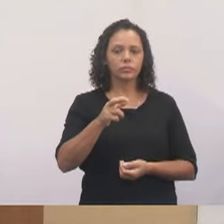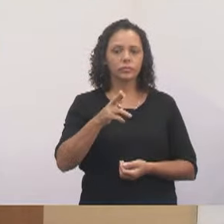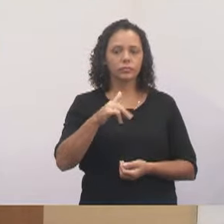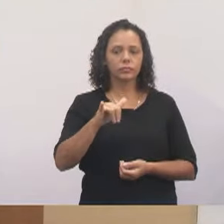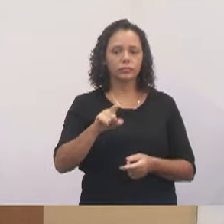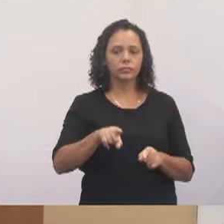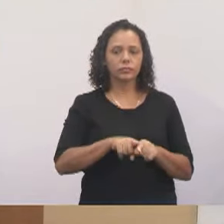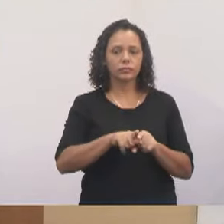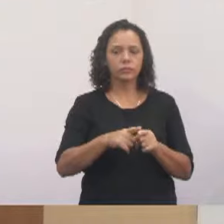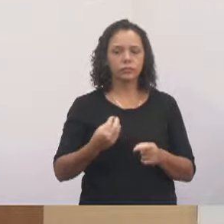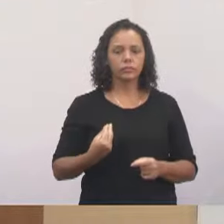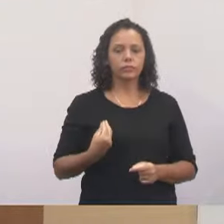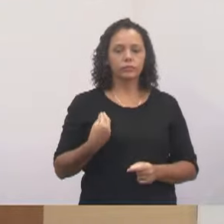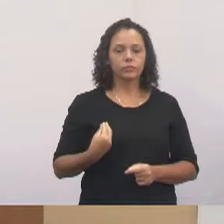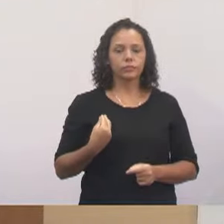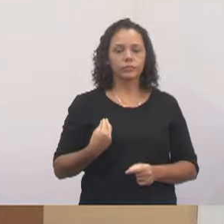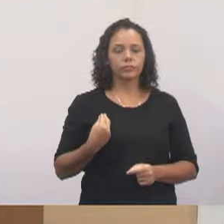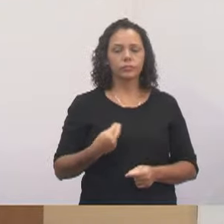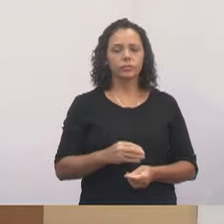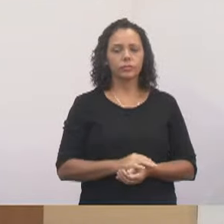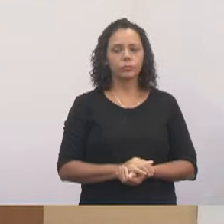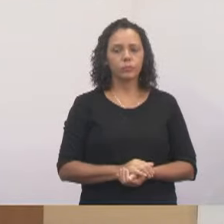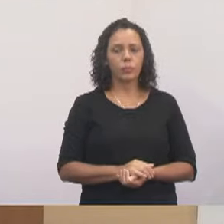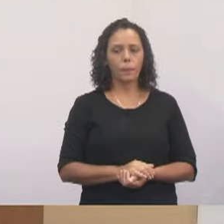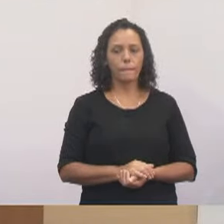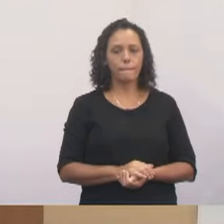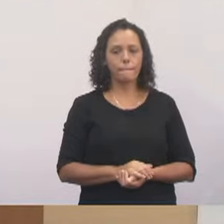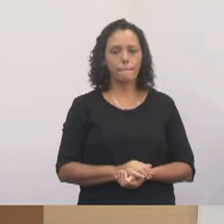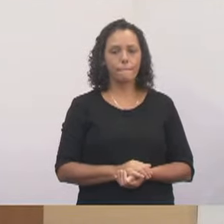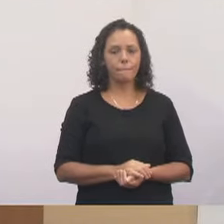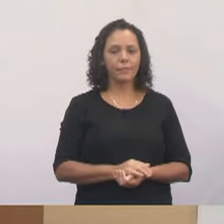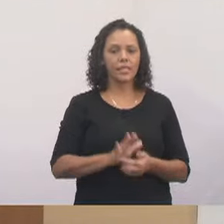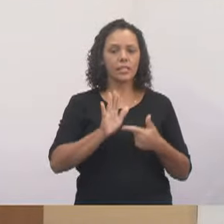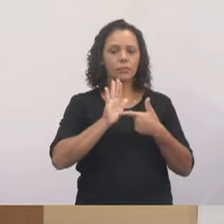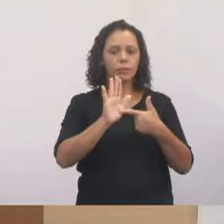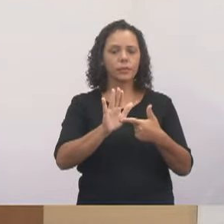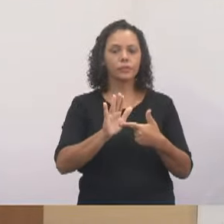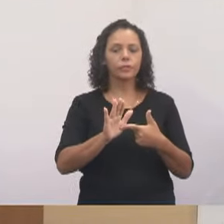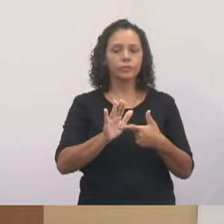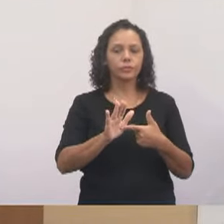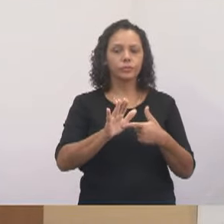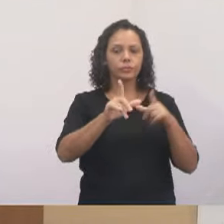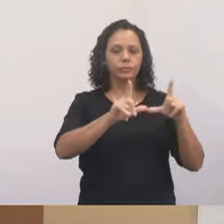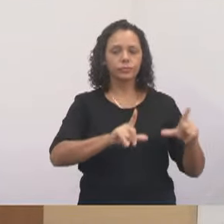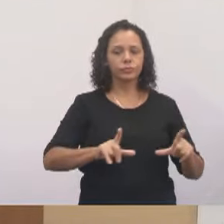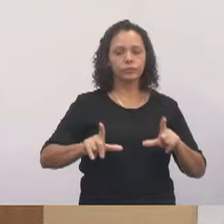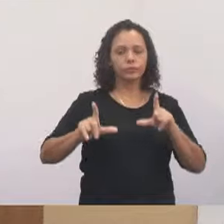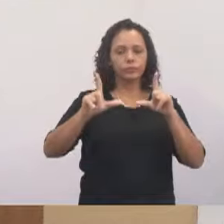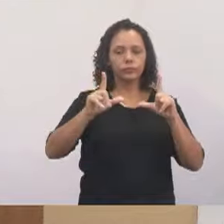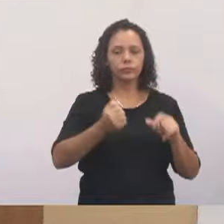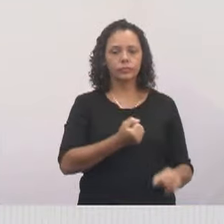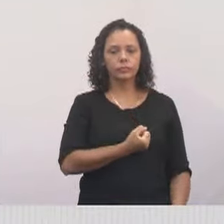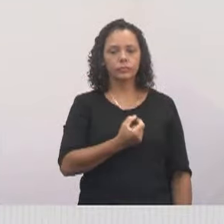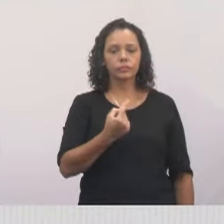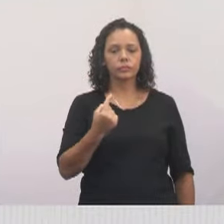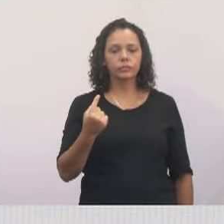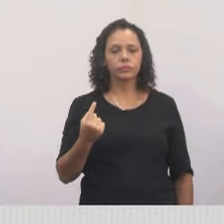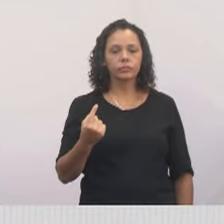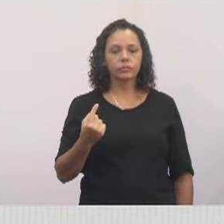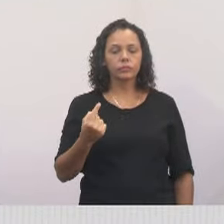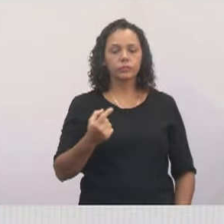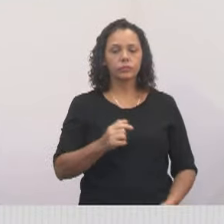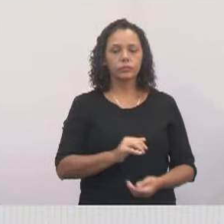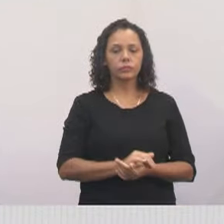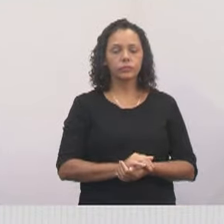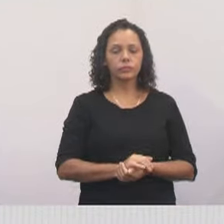também nos prestigiando. E quero que coloque para mim, por favor, o tema livre. Nosso primeiro